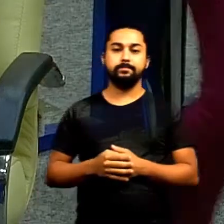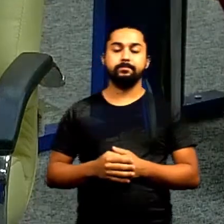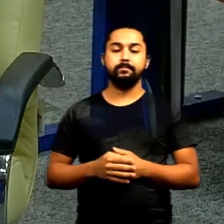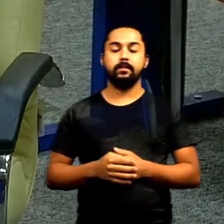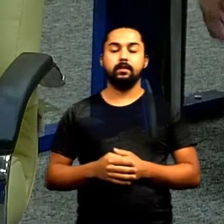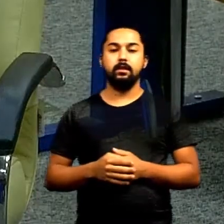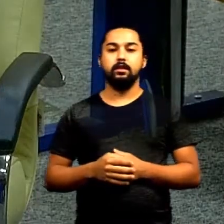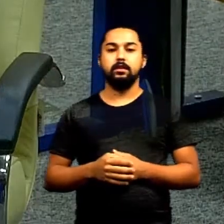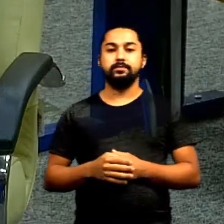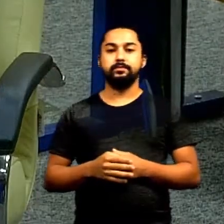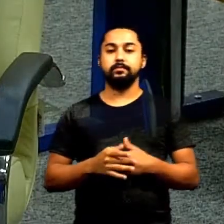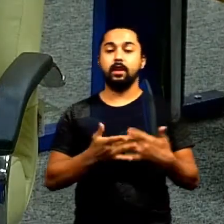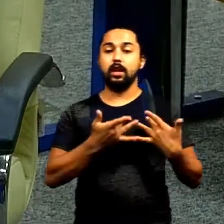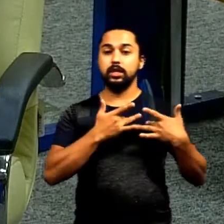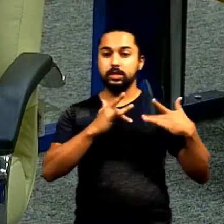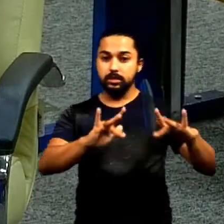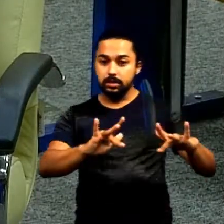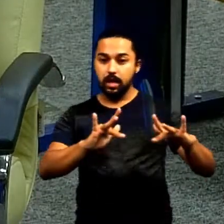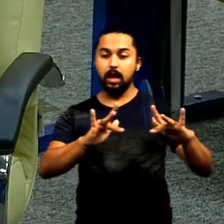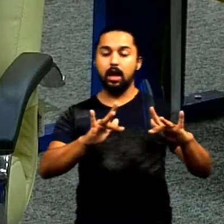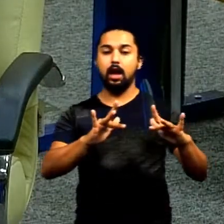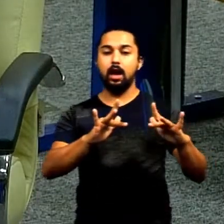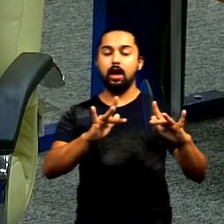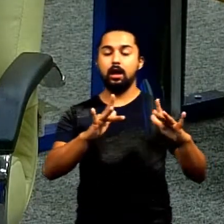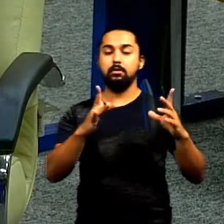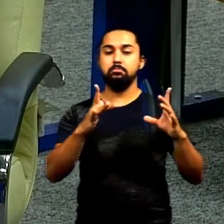de honestidade lealdade